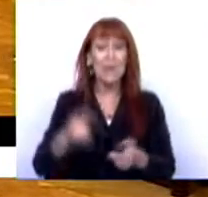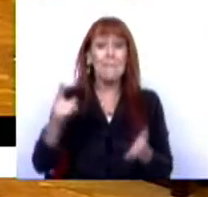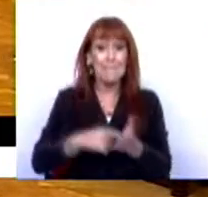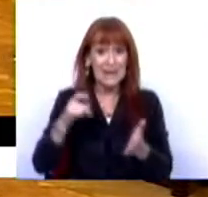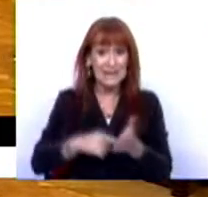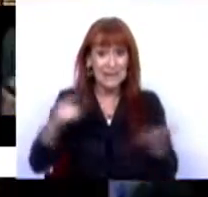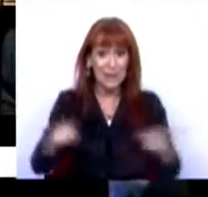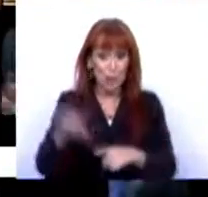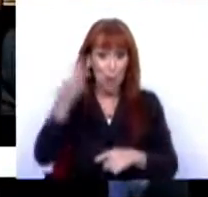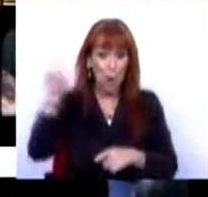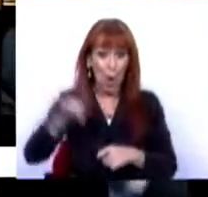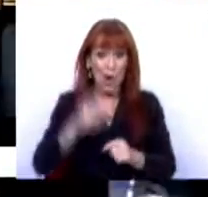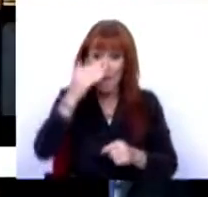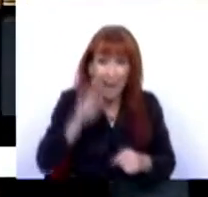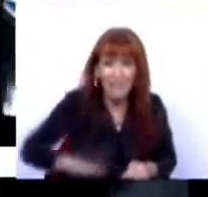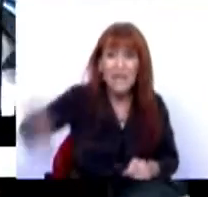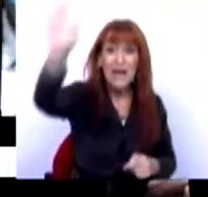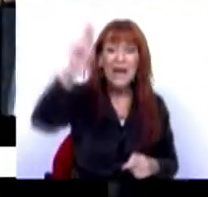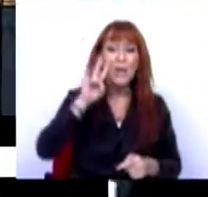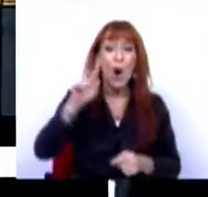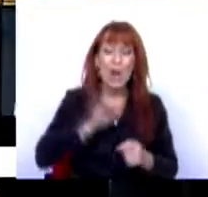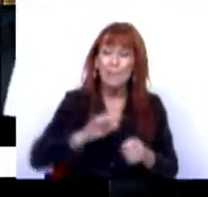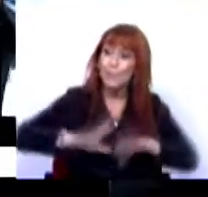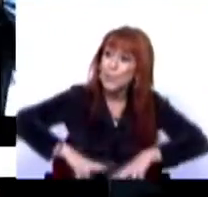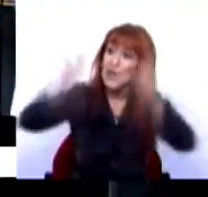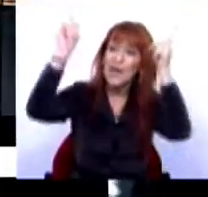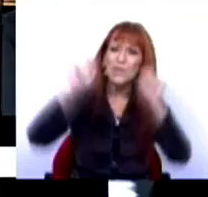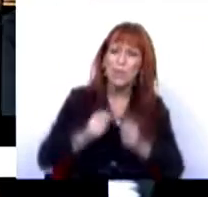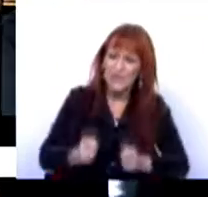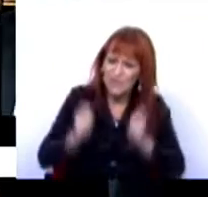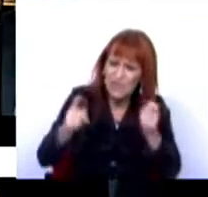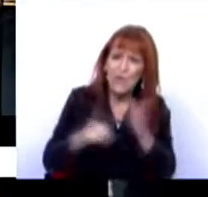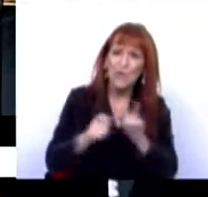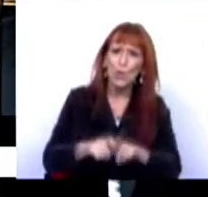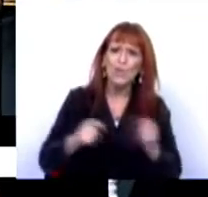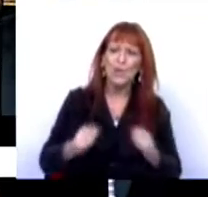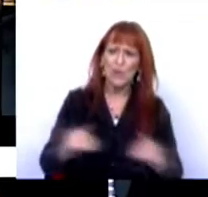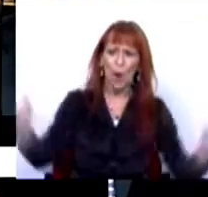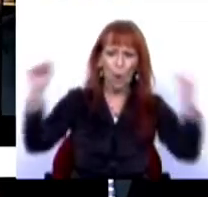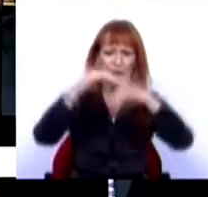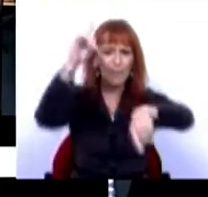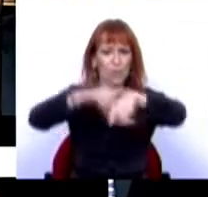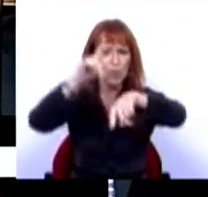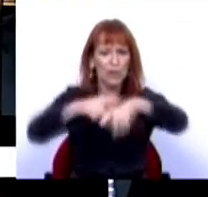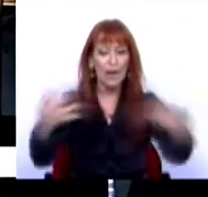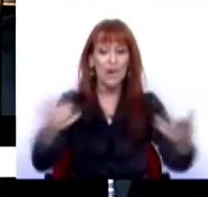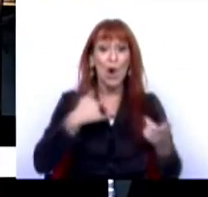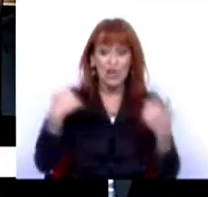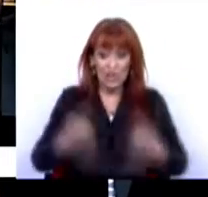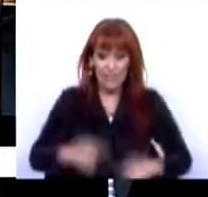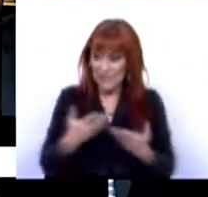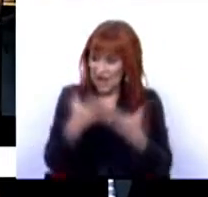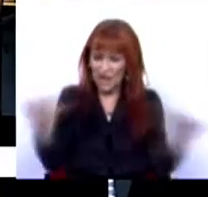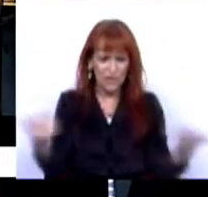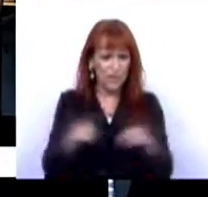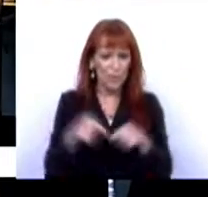precisa de olhar para a frente, precisa de progresso, precisa de investimento, precisa de estar à altura do tempo. E o que nós temos hoje